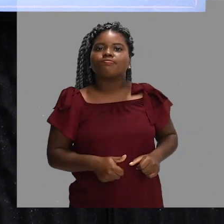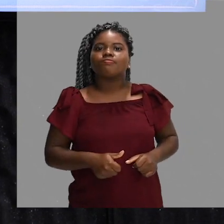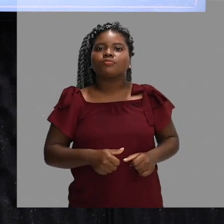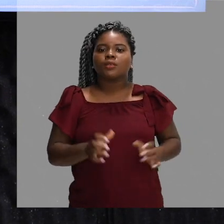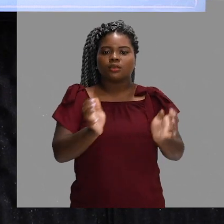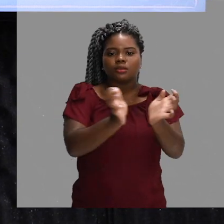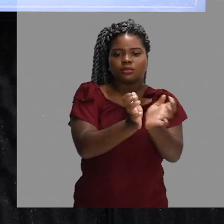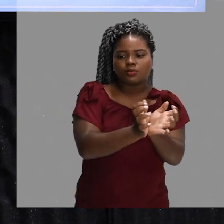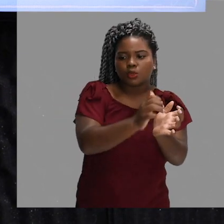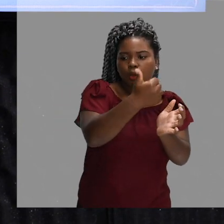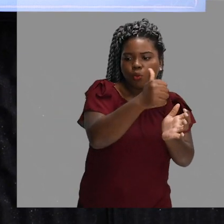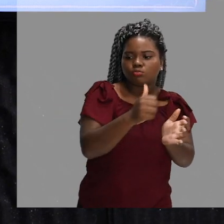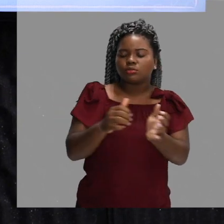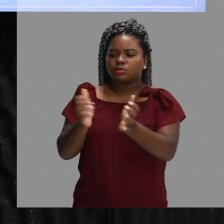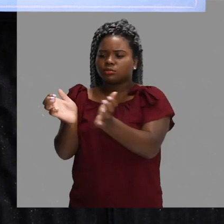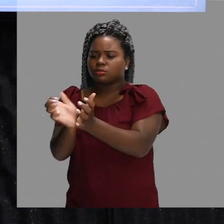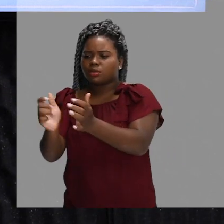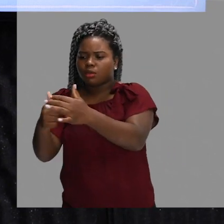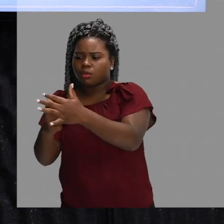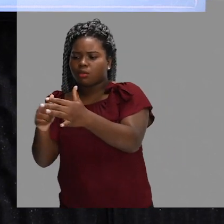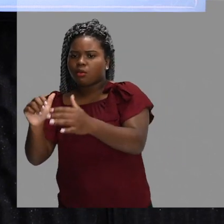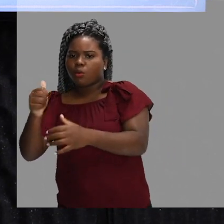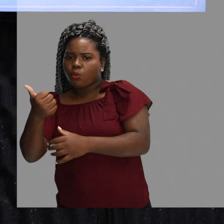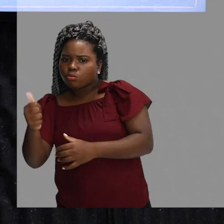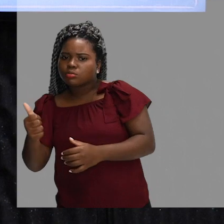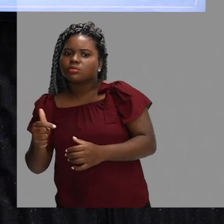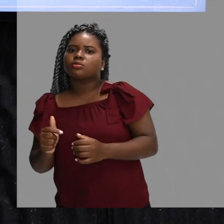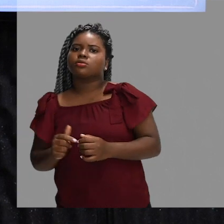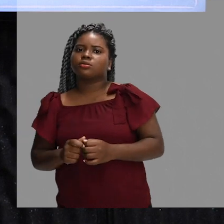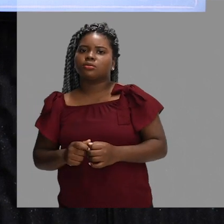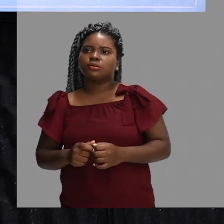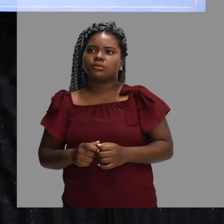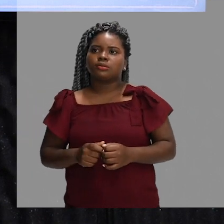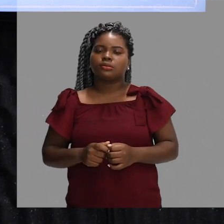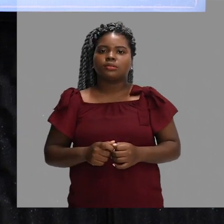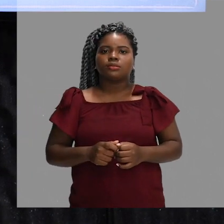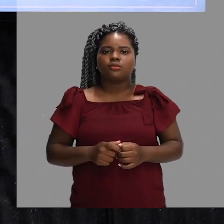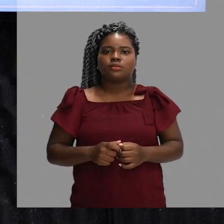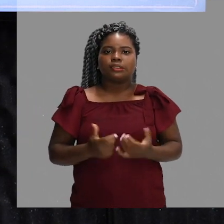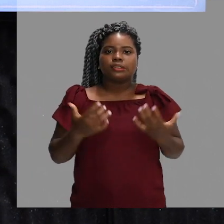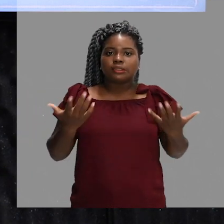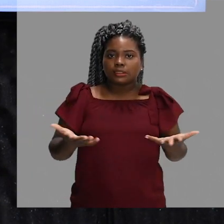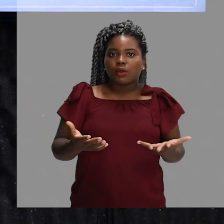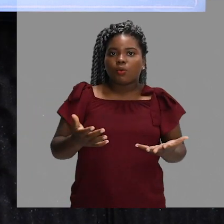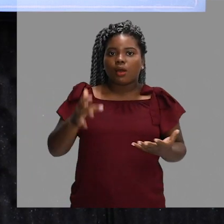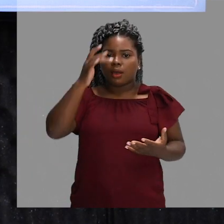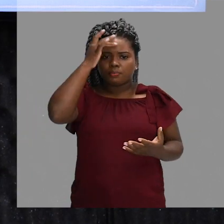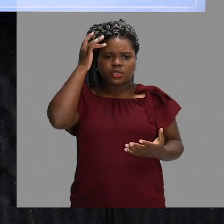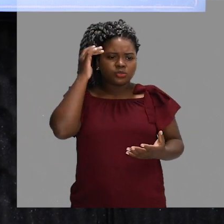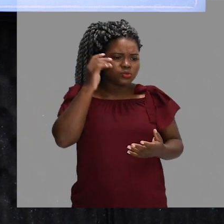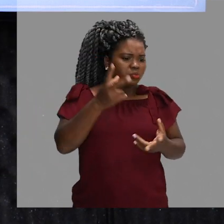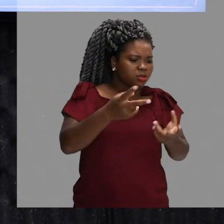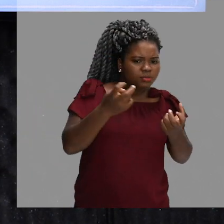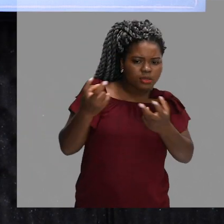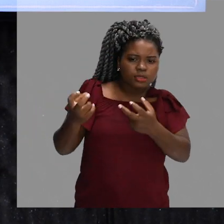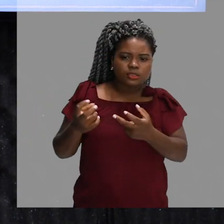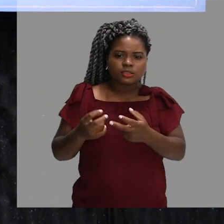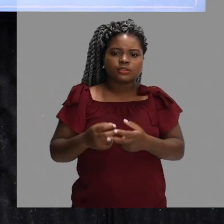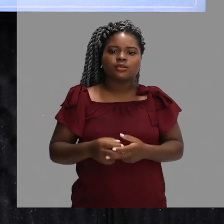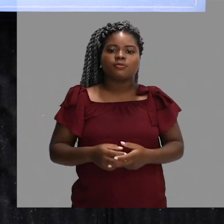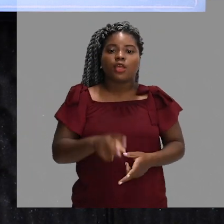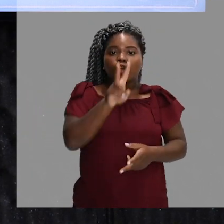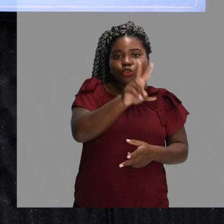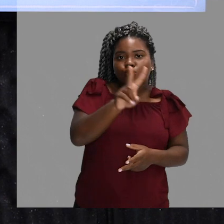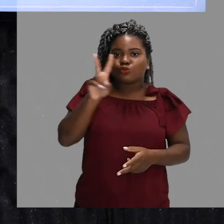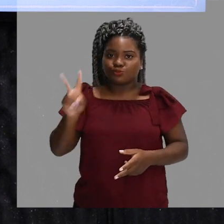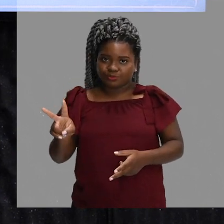11, o que o carinha que está marcando o placar lá diz? 2 por 2, hein? Ele está nada mais, nada menos que aplicando essa regra